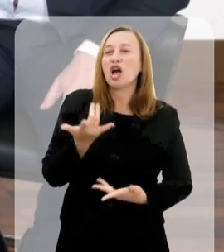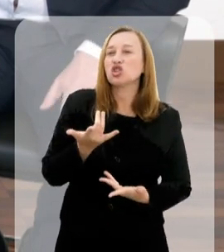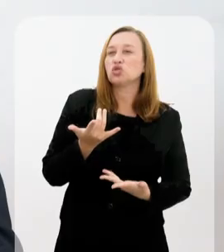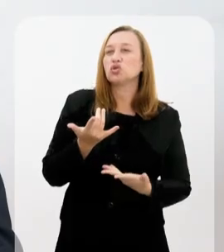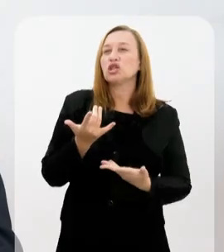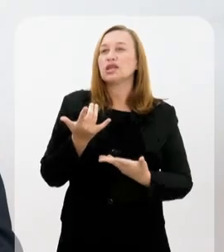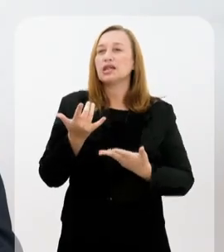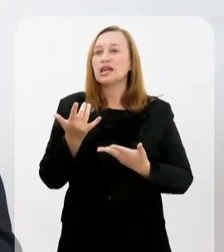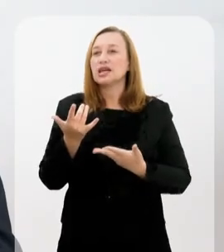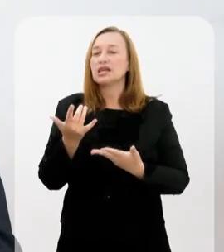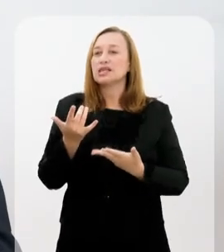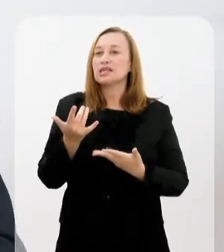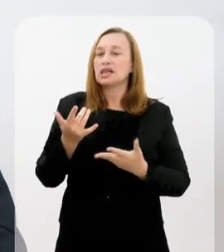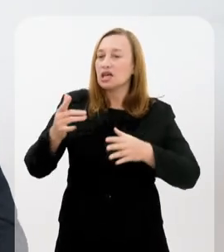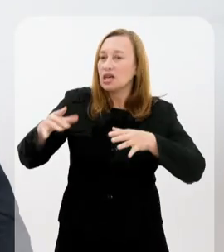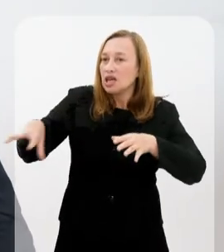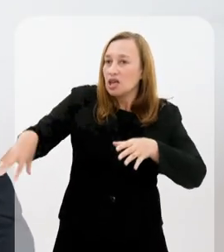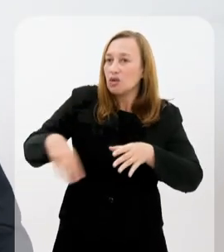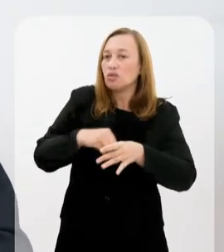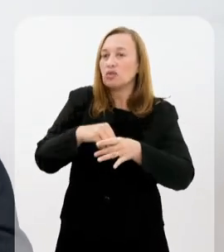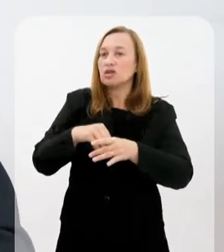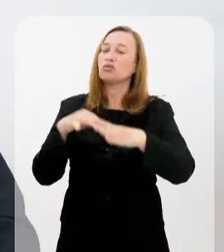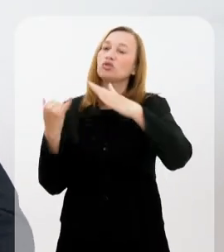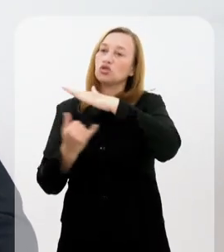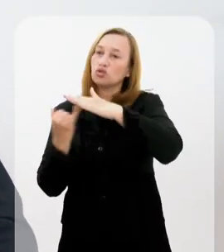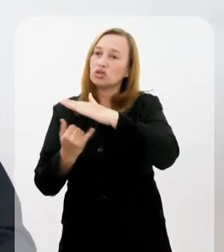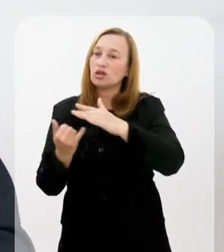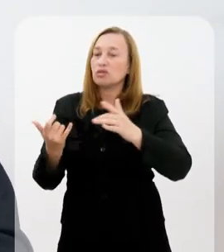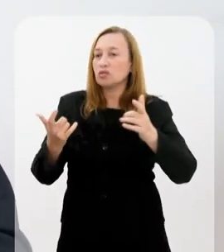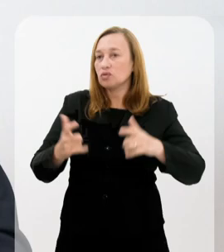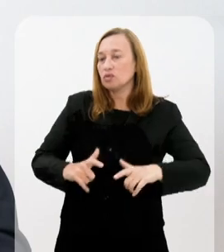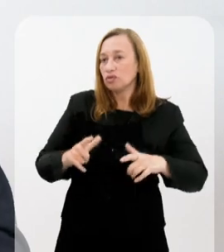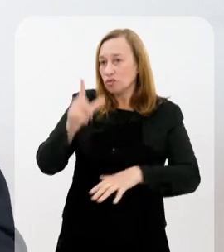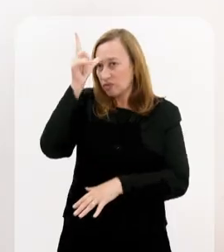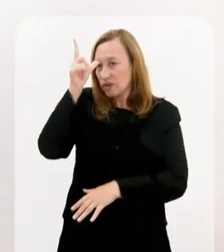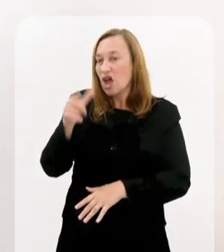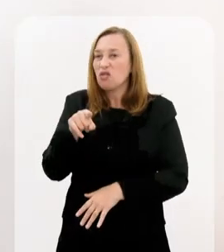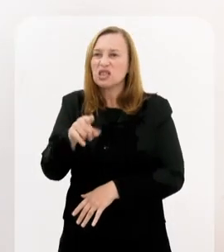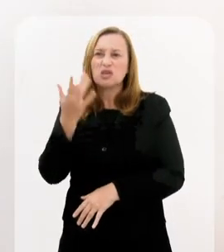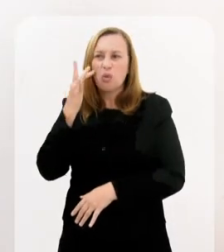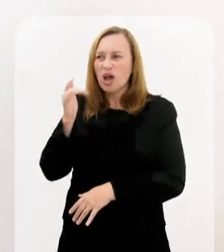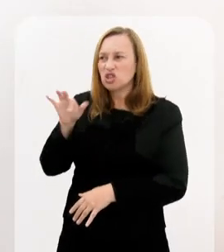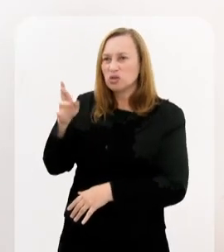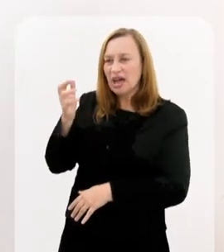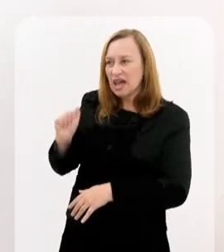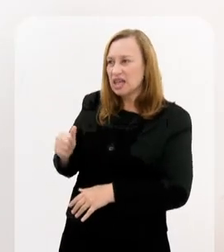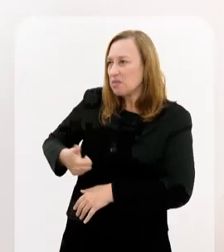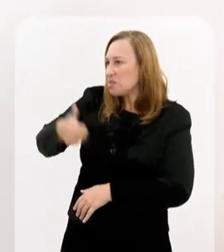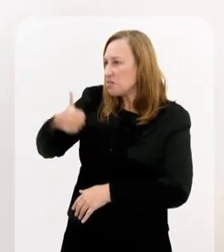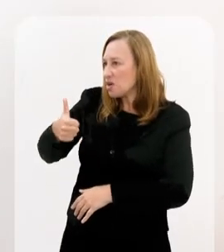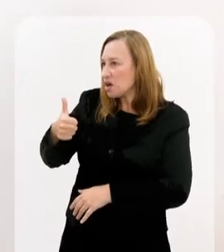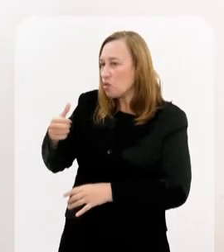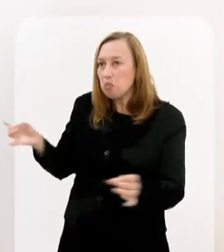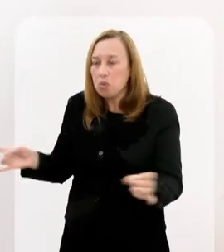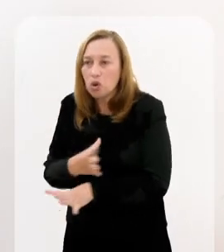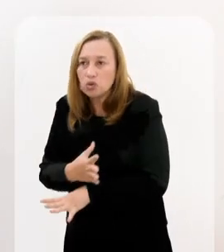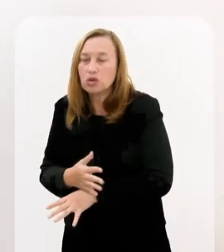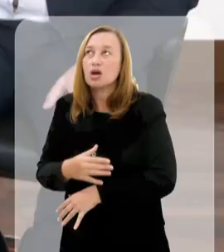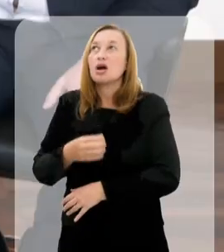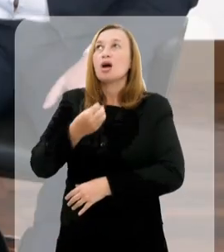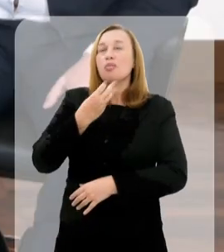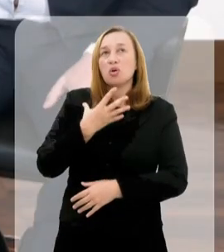essa inserção do Instituto efetivamente num território... Mas você não acha que o da Arena fica pronto primeiro?